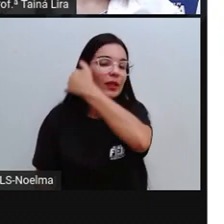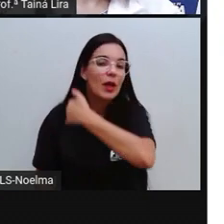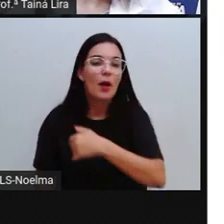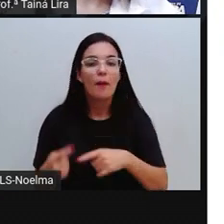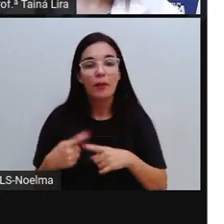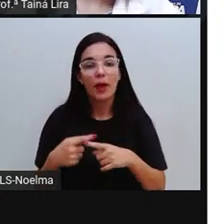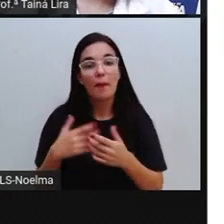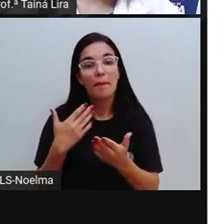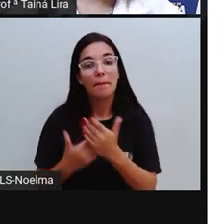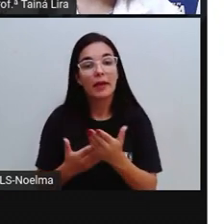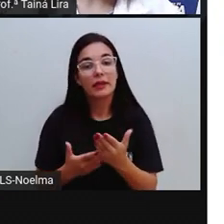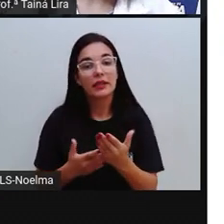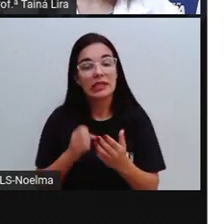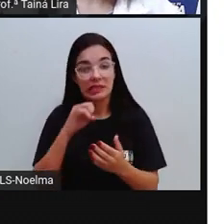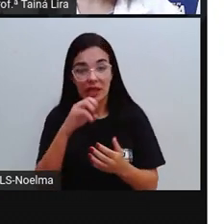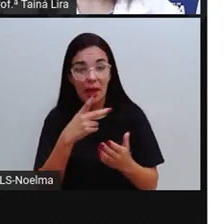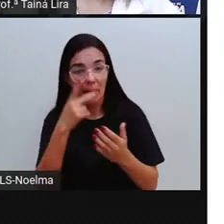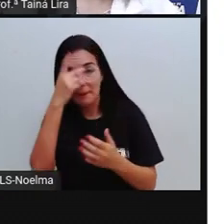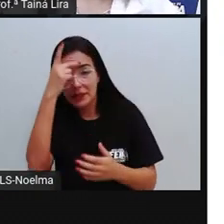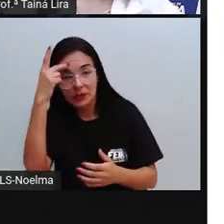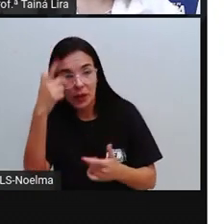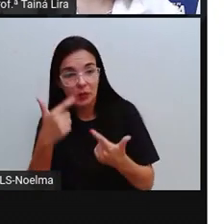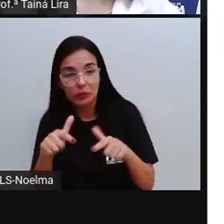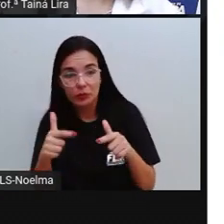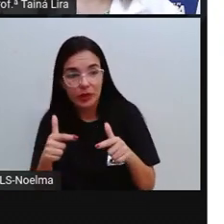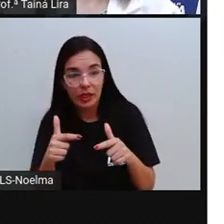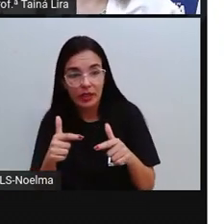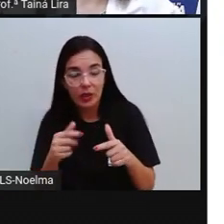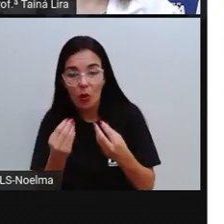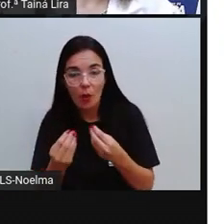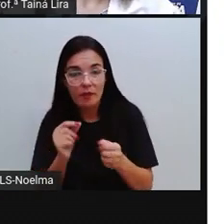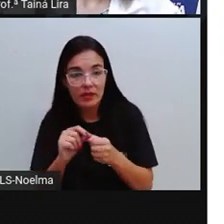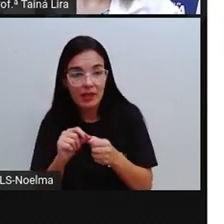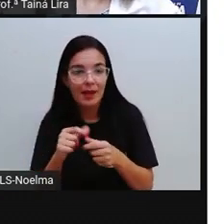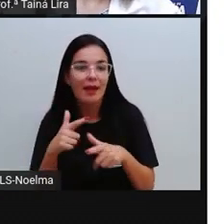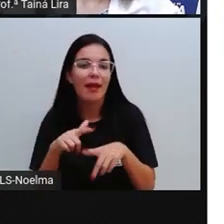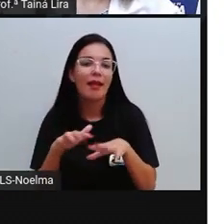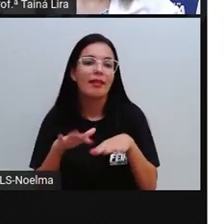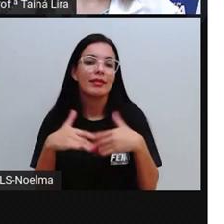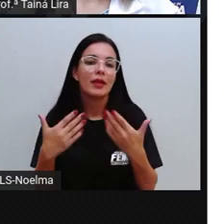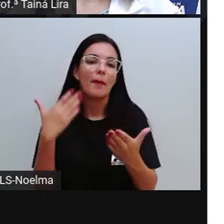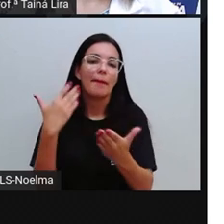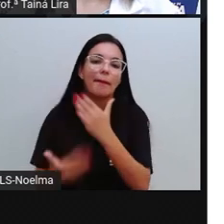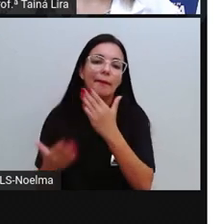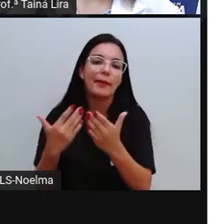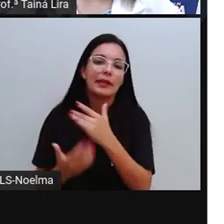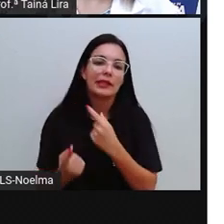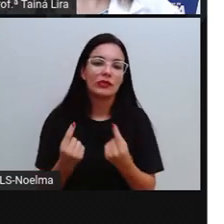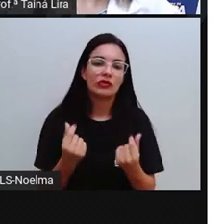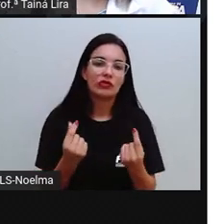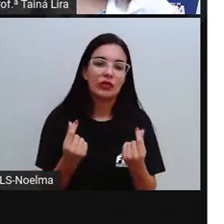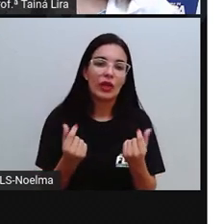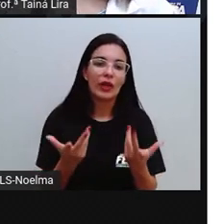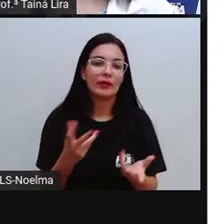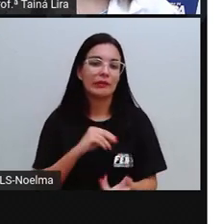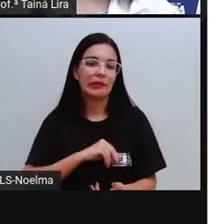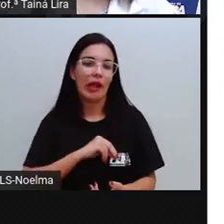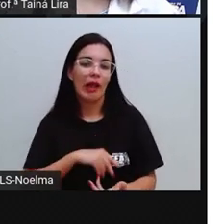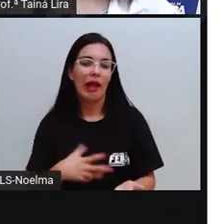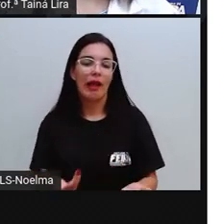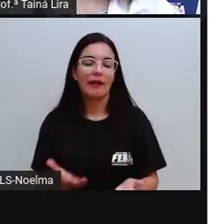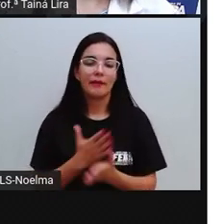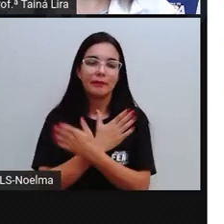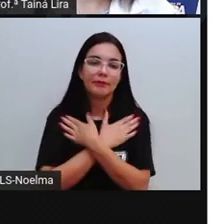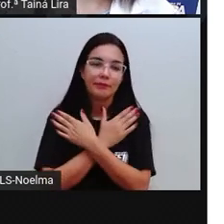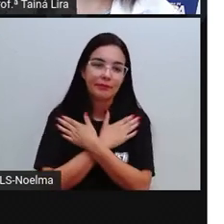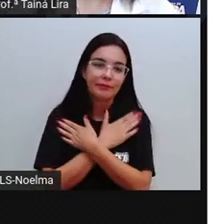perderiam a sua fonte de renda e, por outro lado, nós também iríamos, né, perder vários produtos aí que a gente